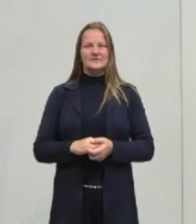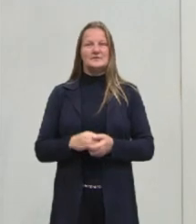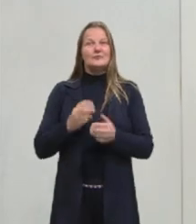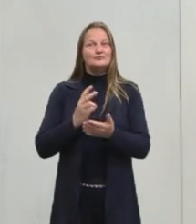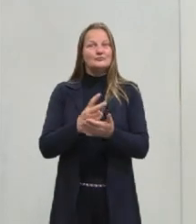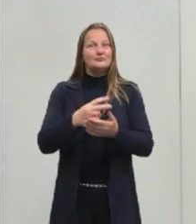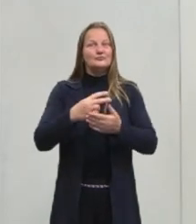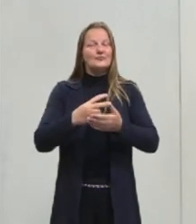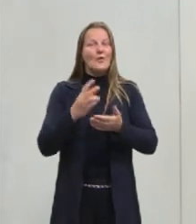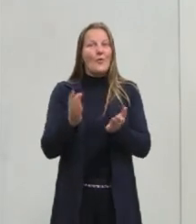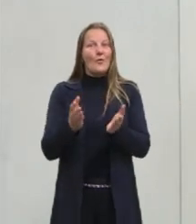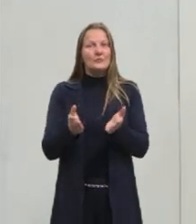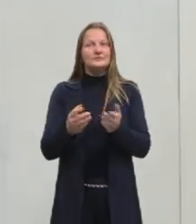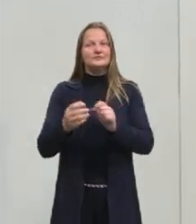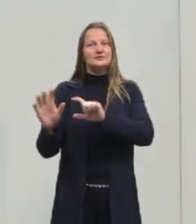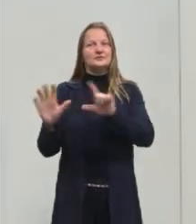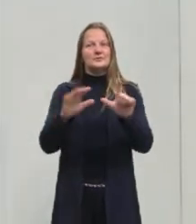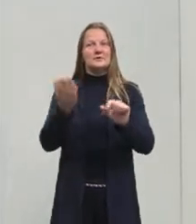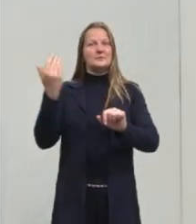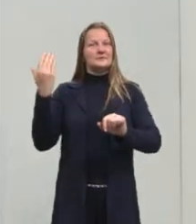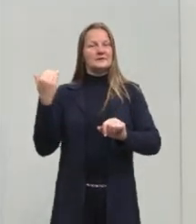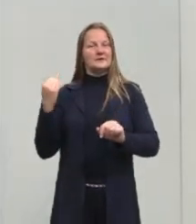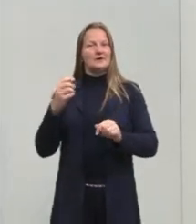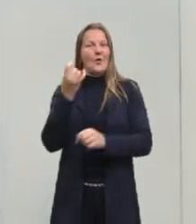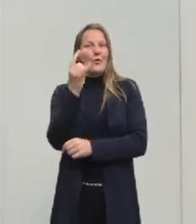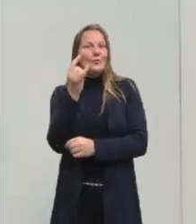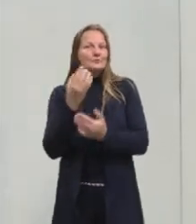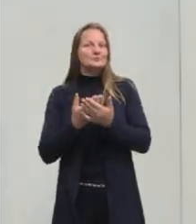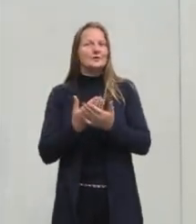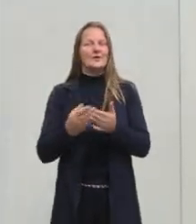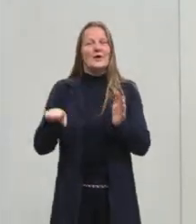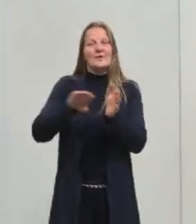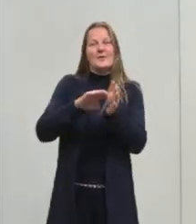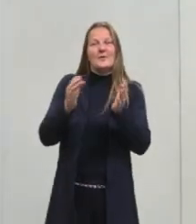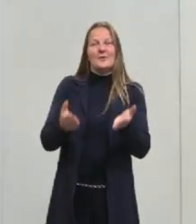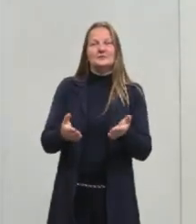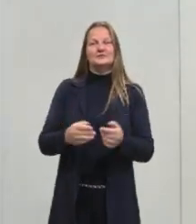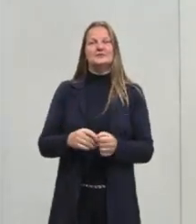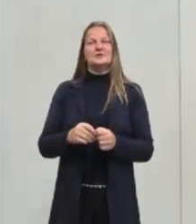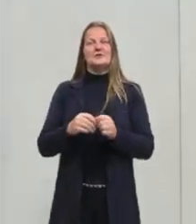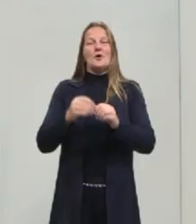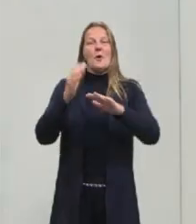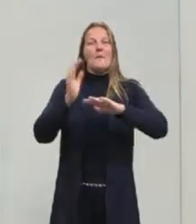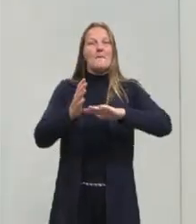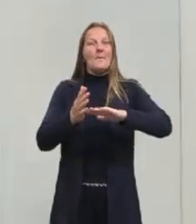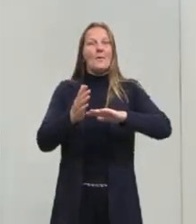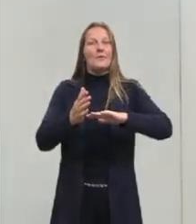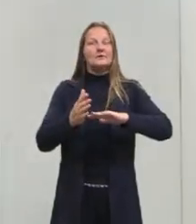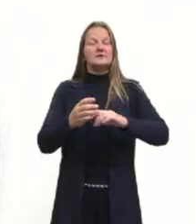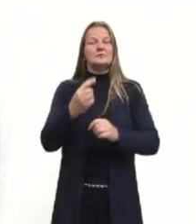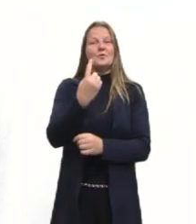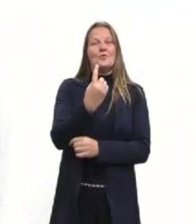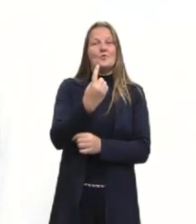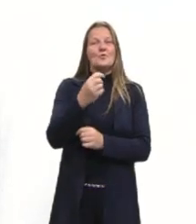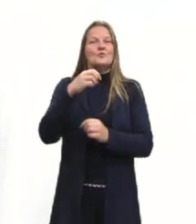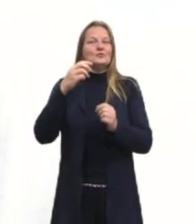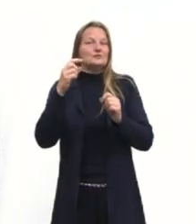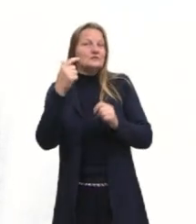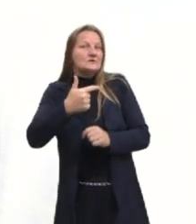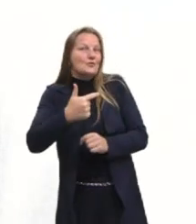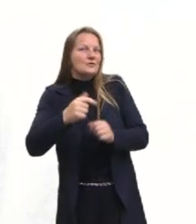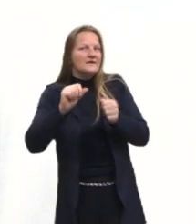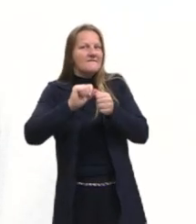sequência da semana passada, da nossa última aula para a aula de hoje, gente passa do Modernismo 1 para uma segunda